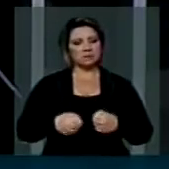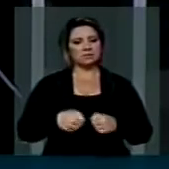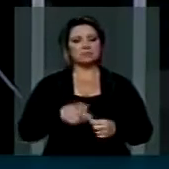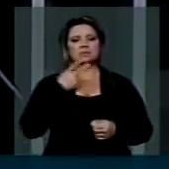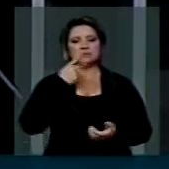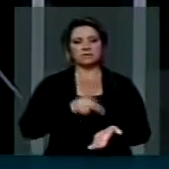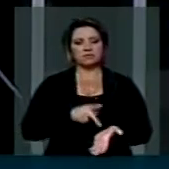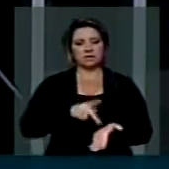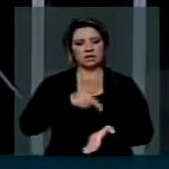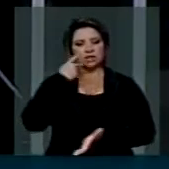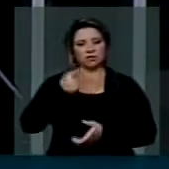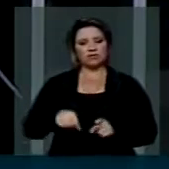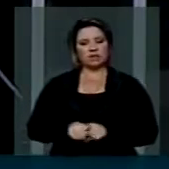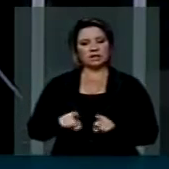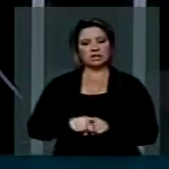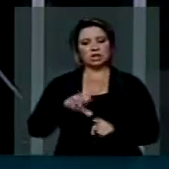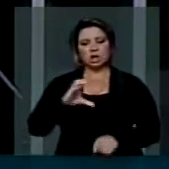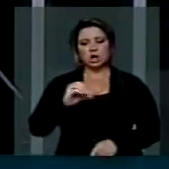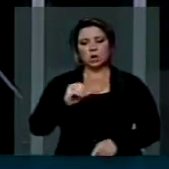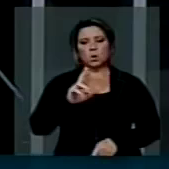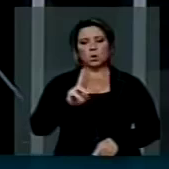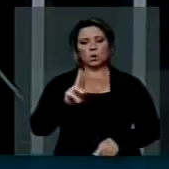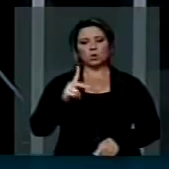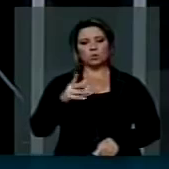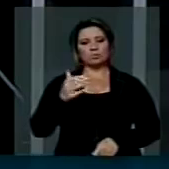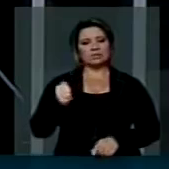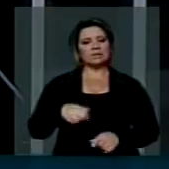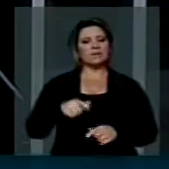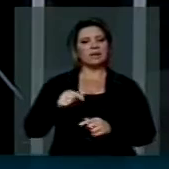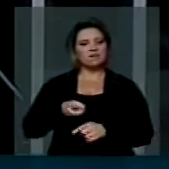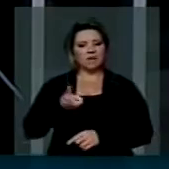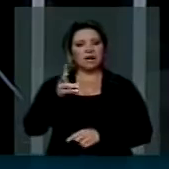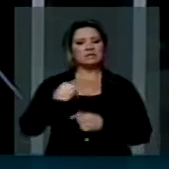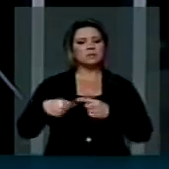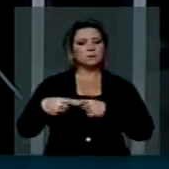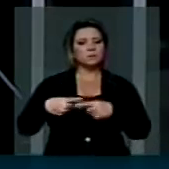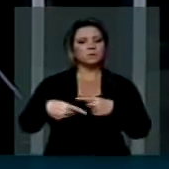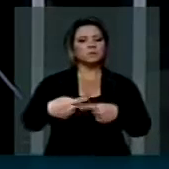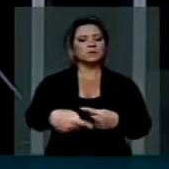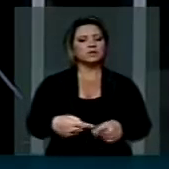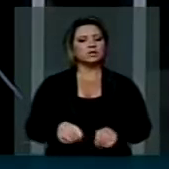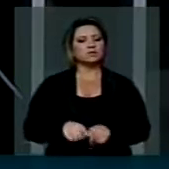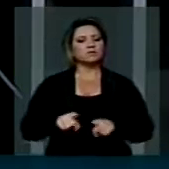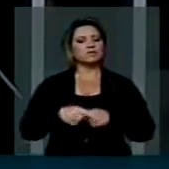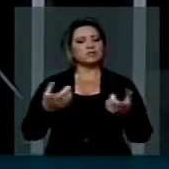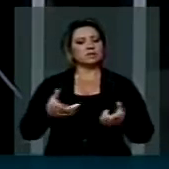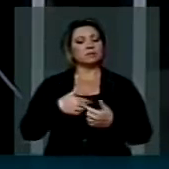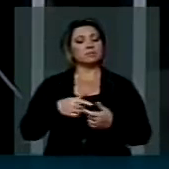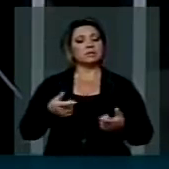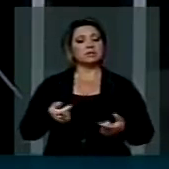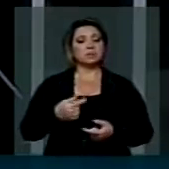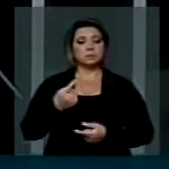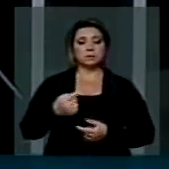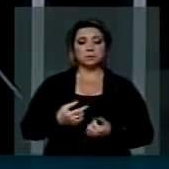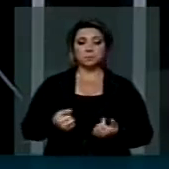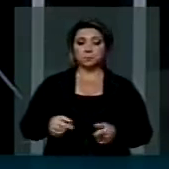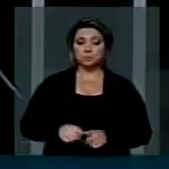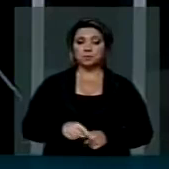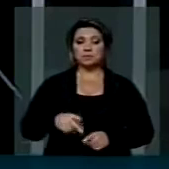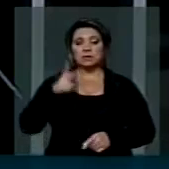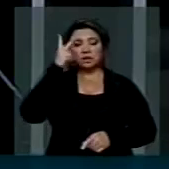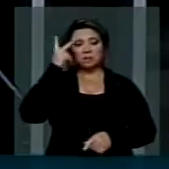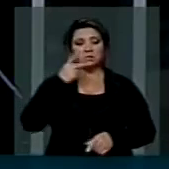disso. Como eu disse, a corrupção é sistêmica, ela é a partidária e a gente tem que estar atento e louvar. Uma coisa só, estão